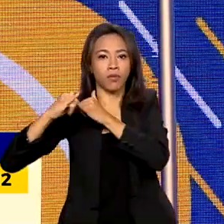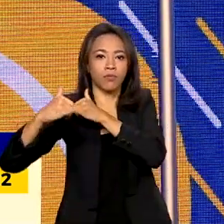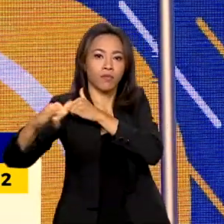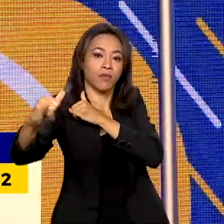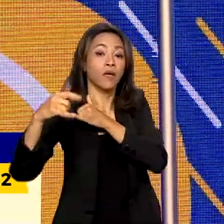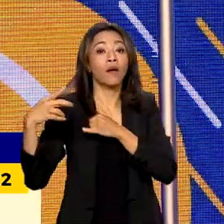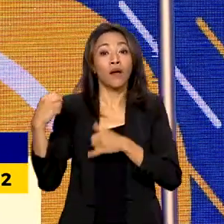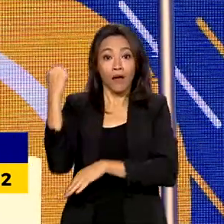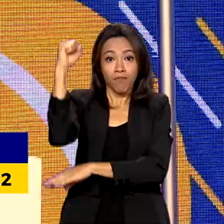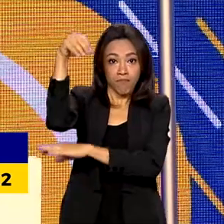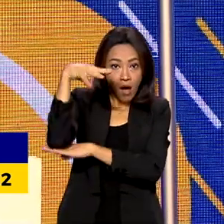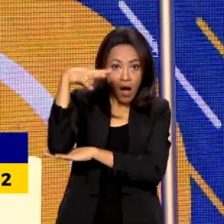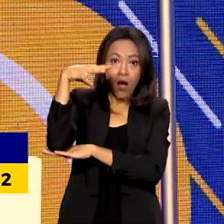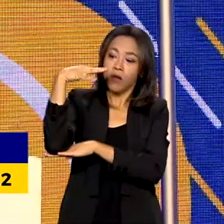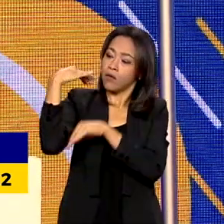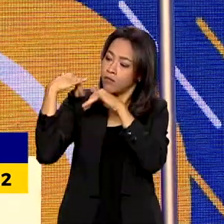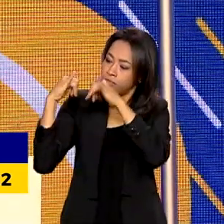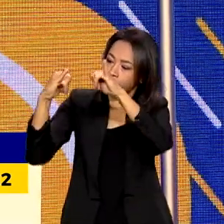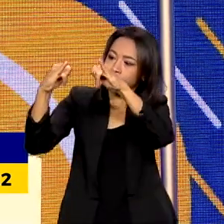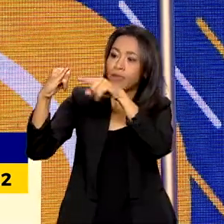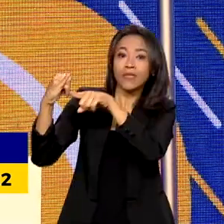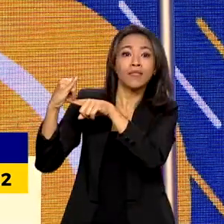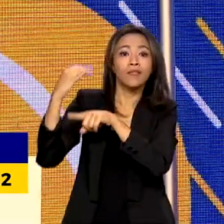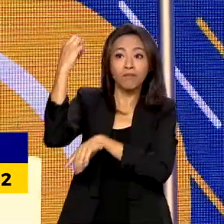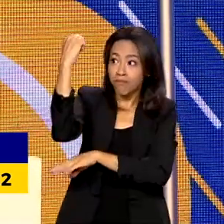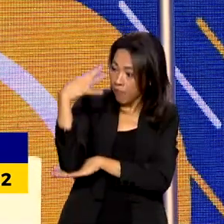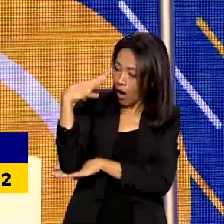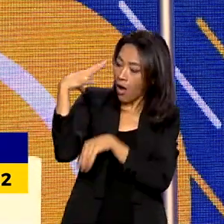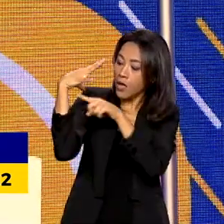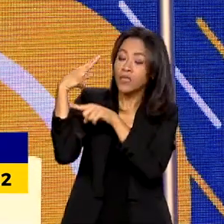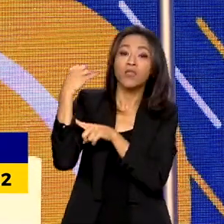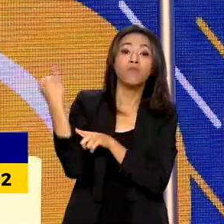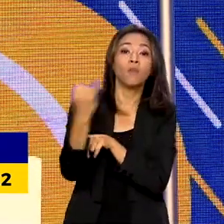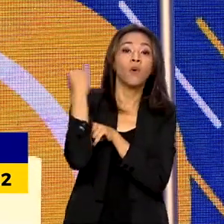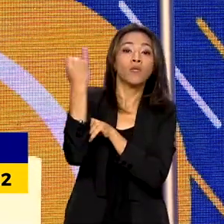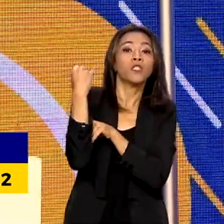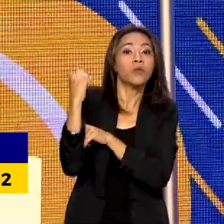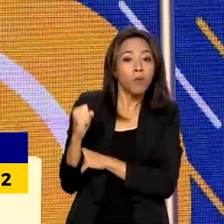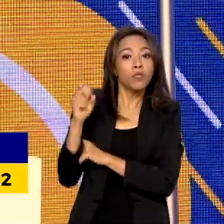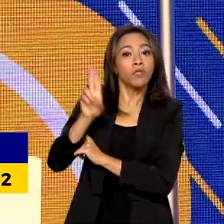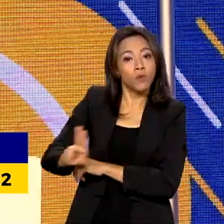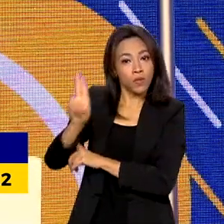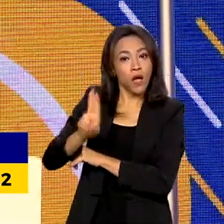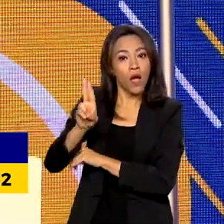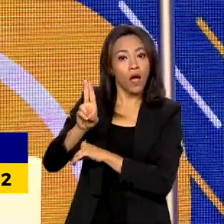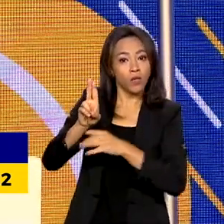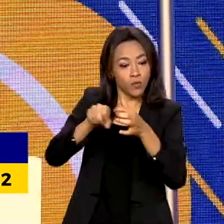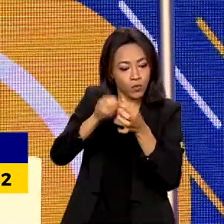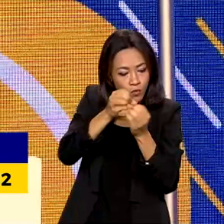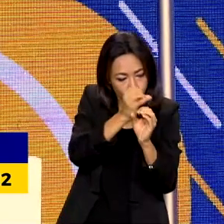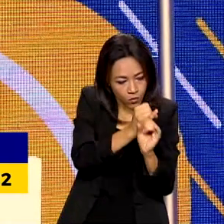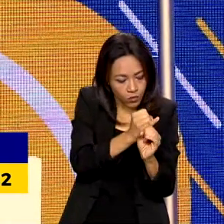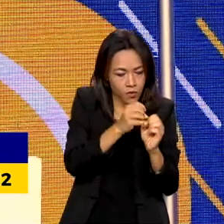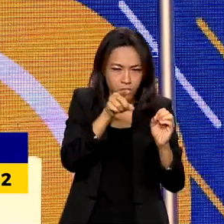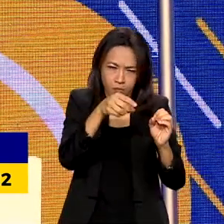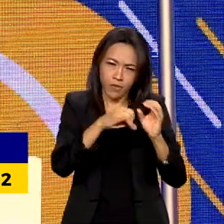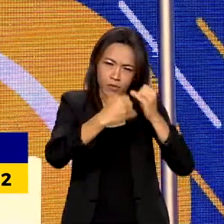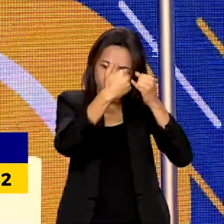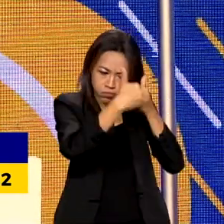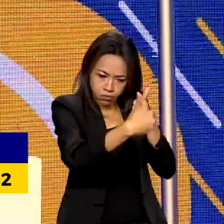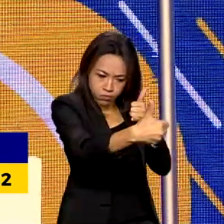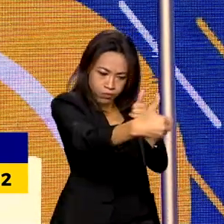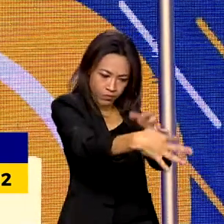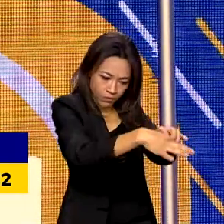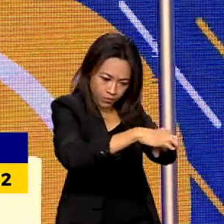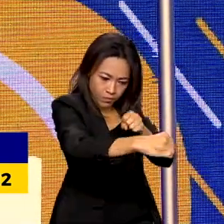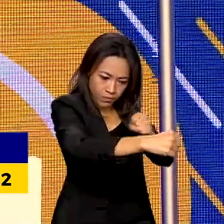para essa expansão, pois podem ser utilizados para passar cabos ópticos de forma